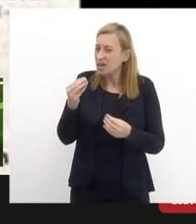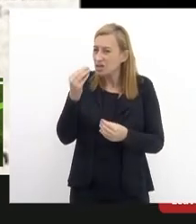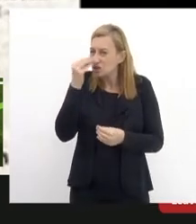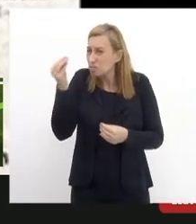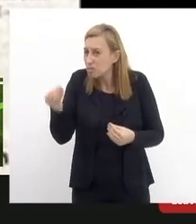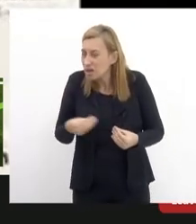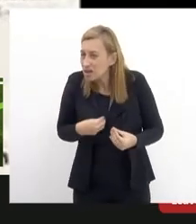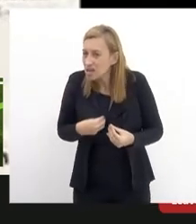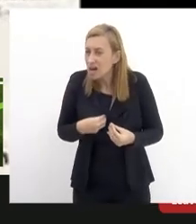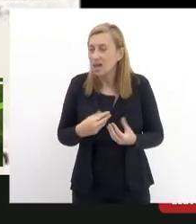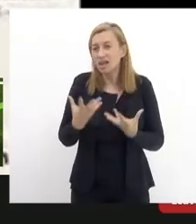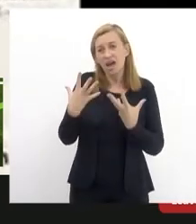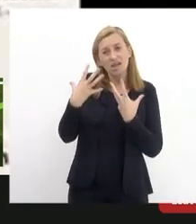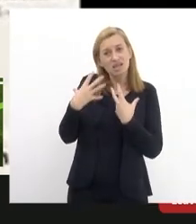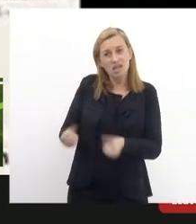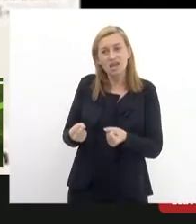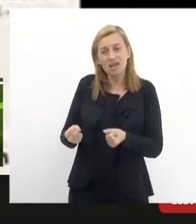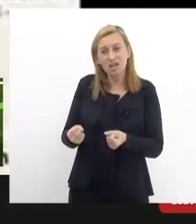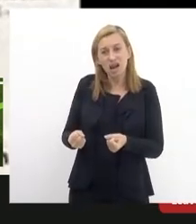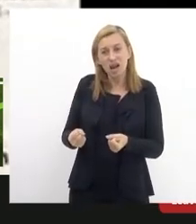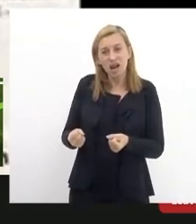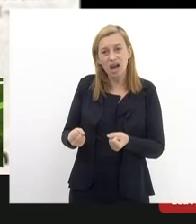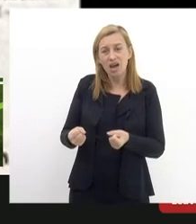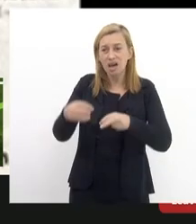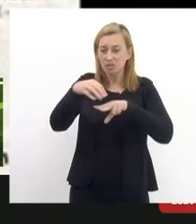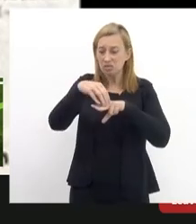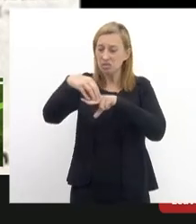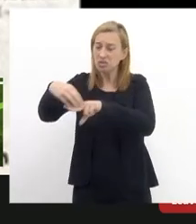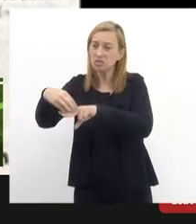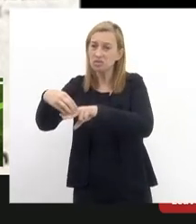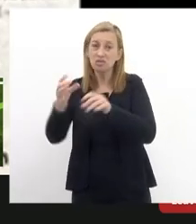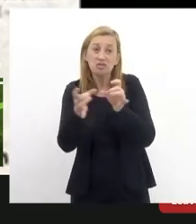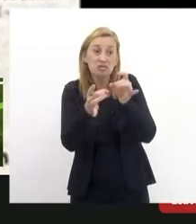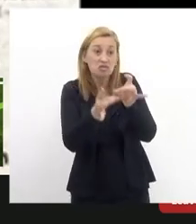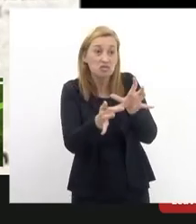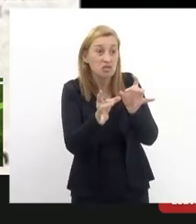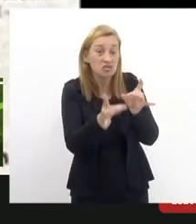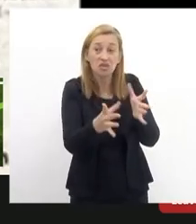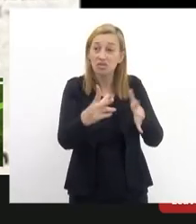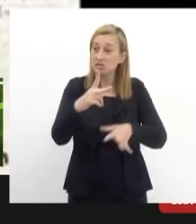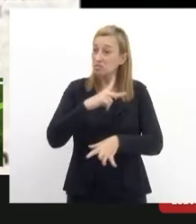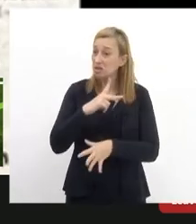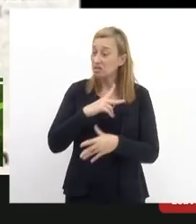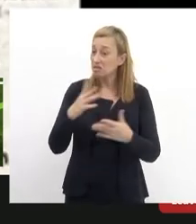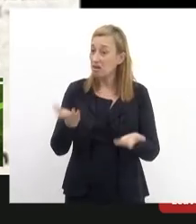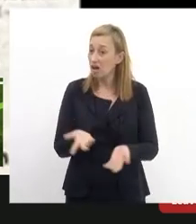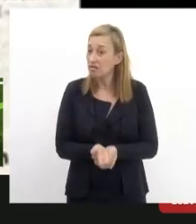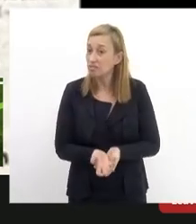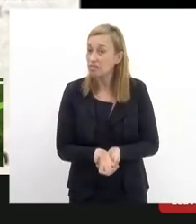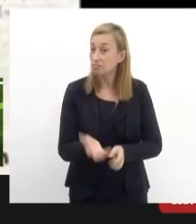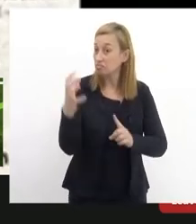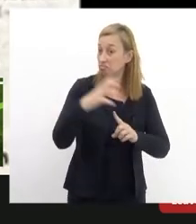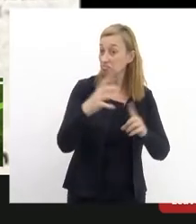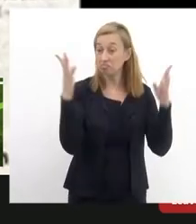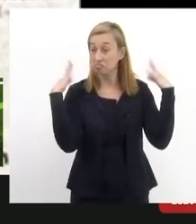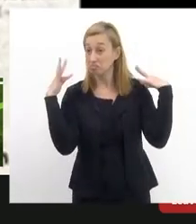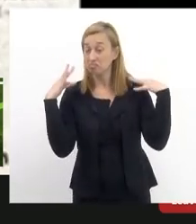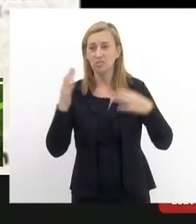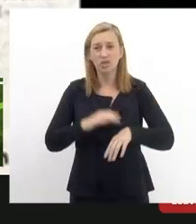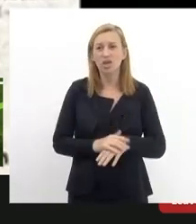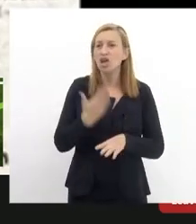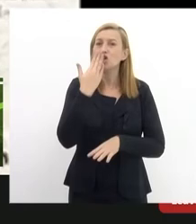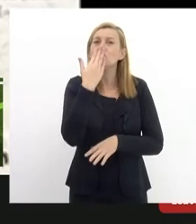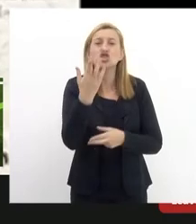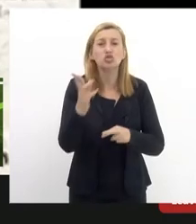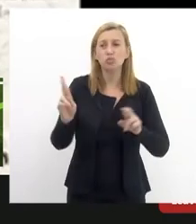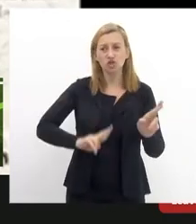nosso bem público sirva exclusivamente aqueles que exploram o turismo predatório que tipo de